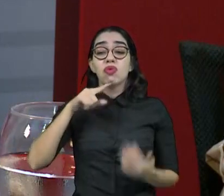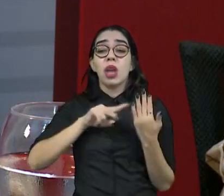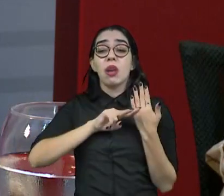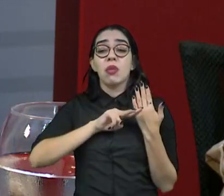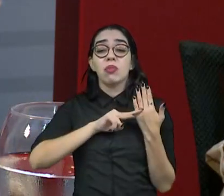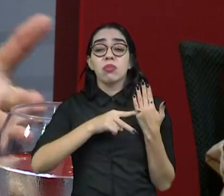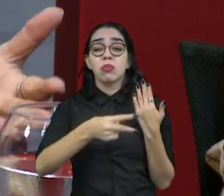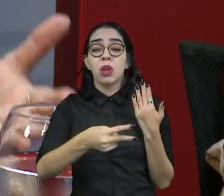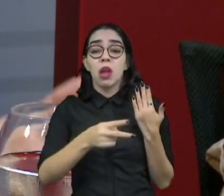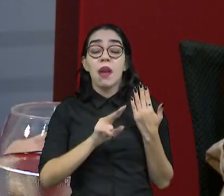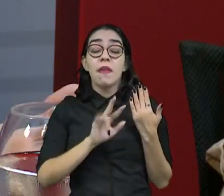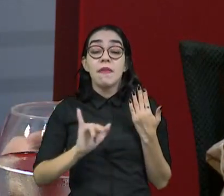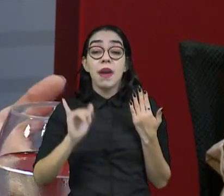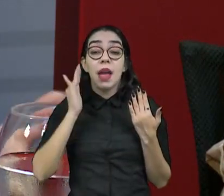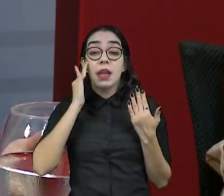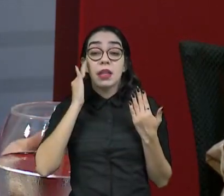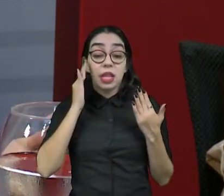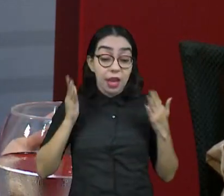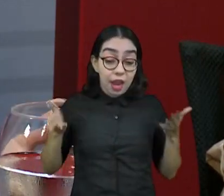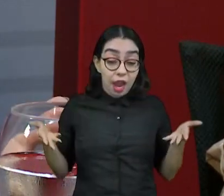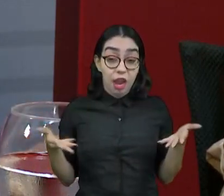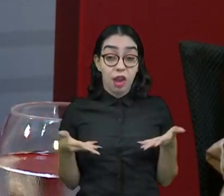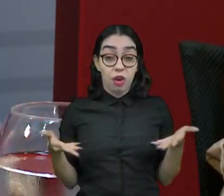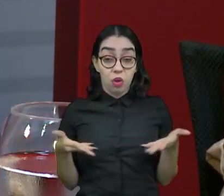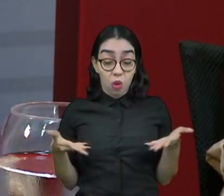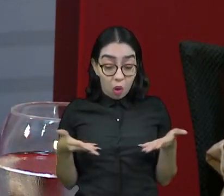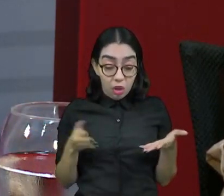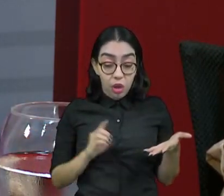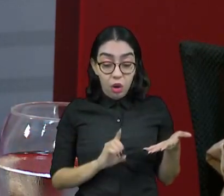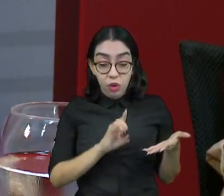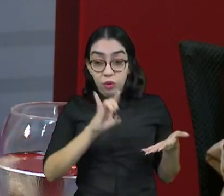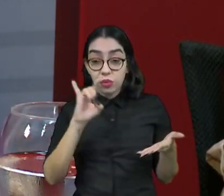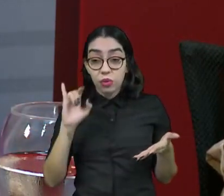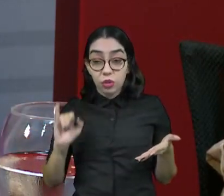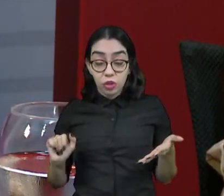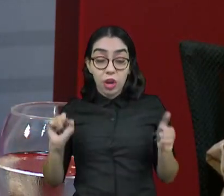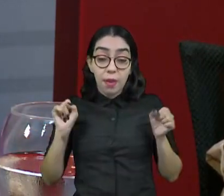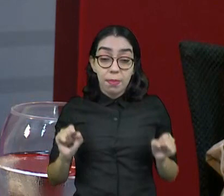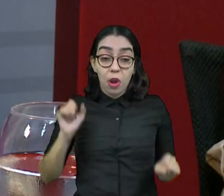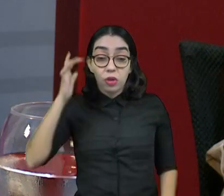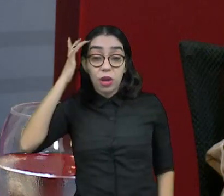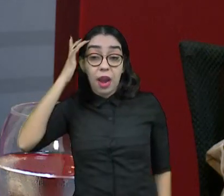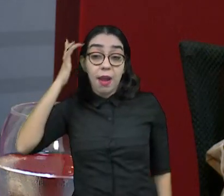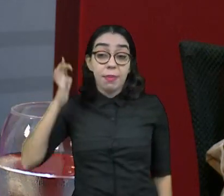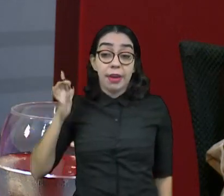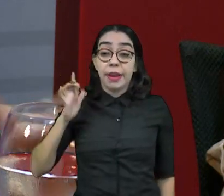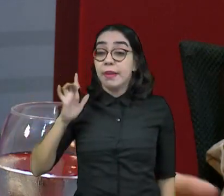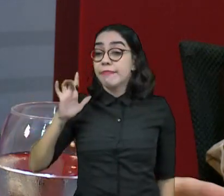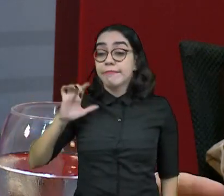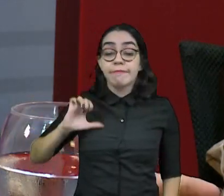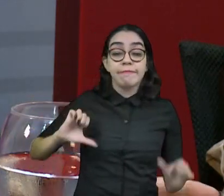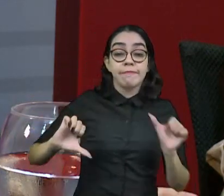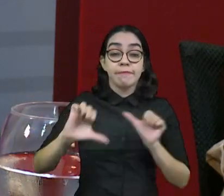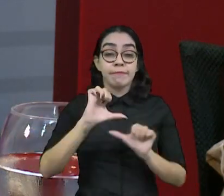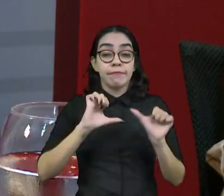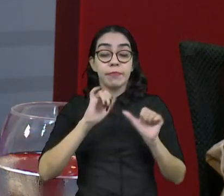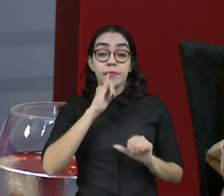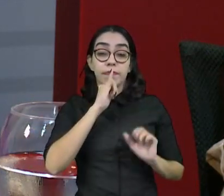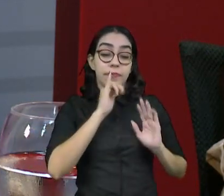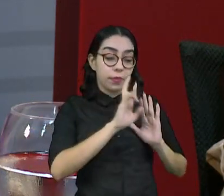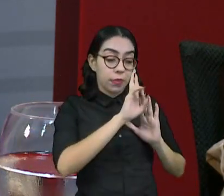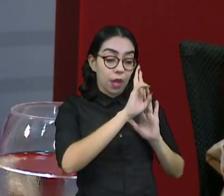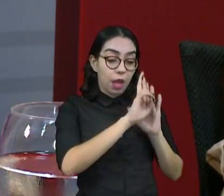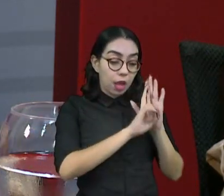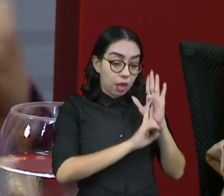nada, porque você só me diz o que está acontecendo agora, nesse momento. Pode ser que, daqui a meia hora, isso mude completamente. Quando eu terminei de fazer o relatório da